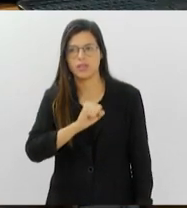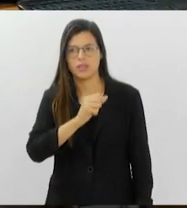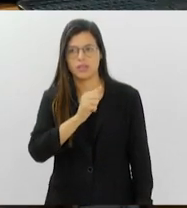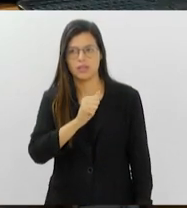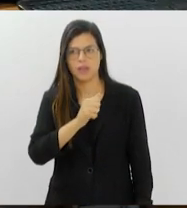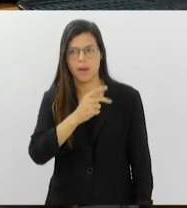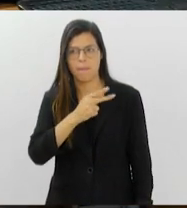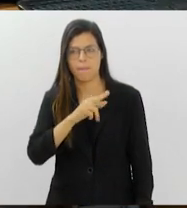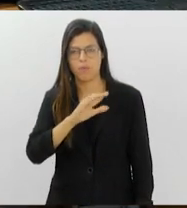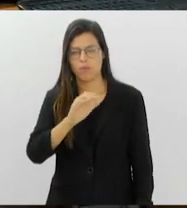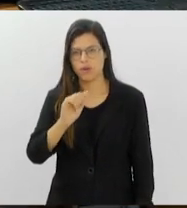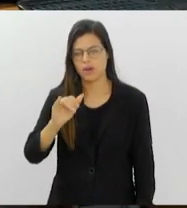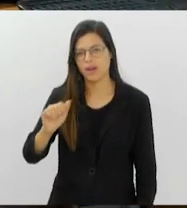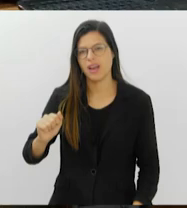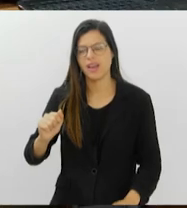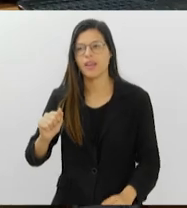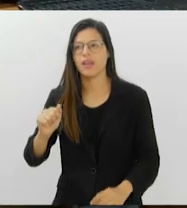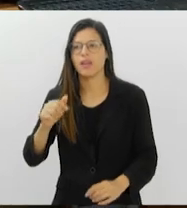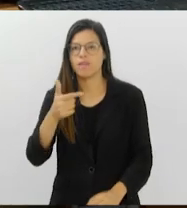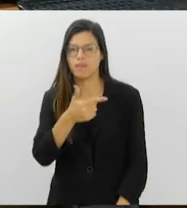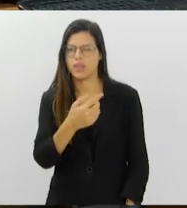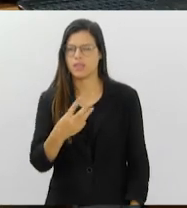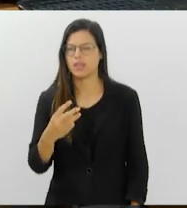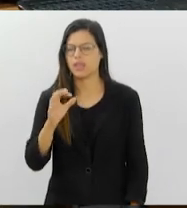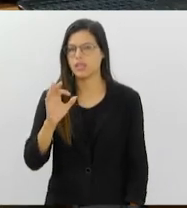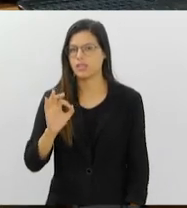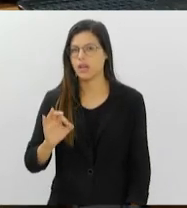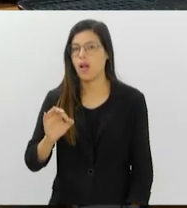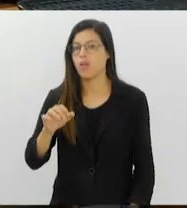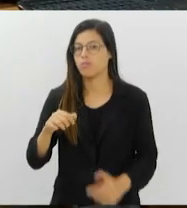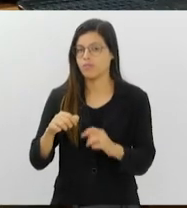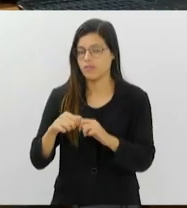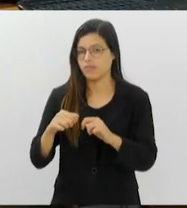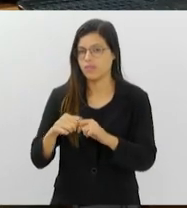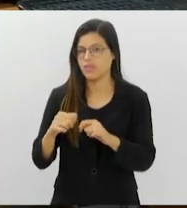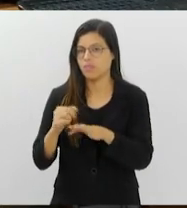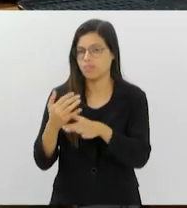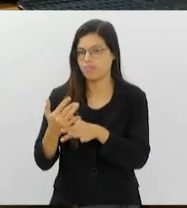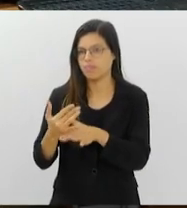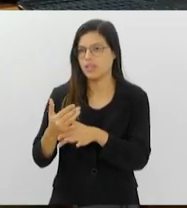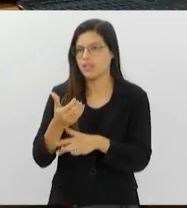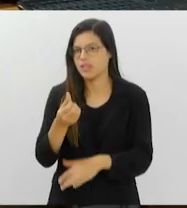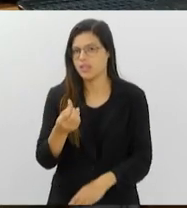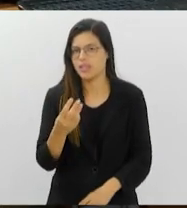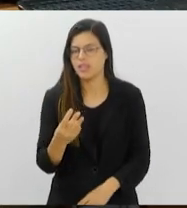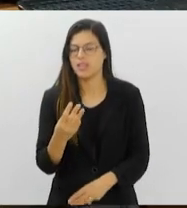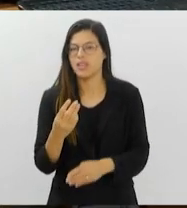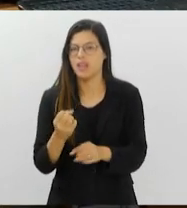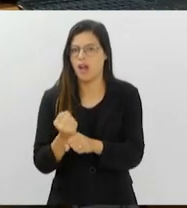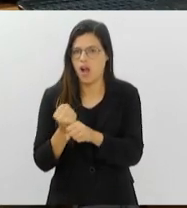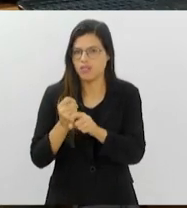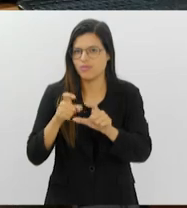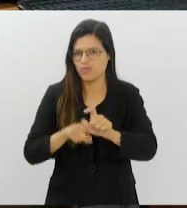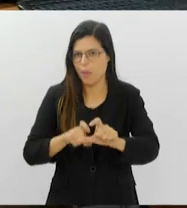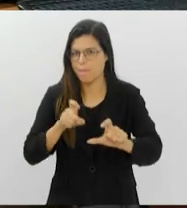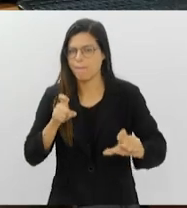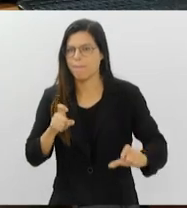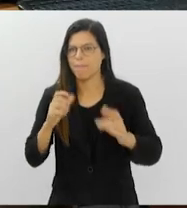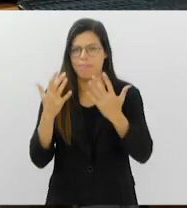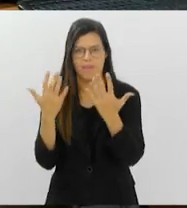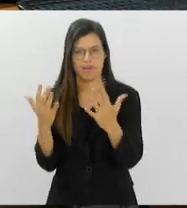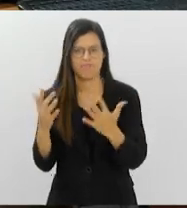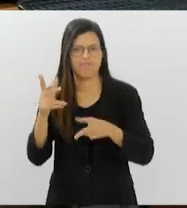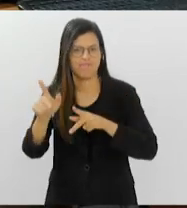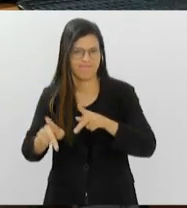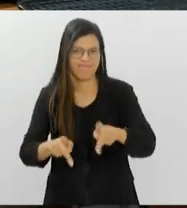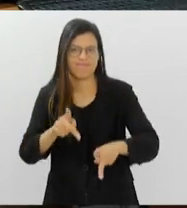mais ou menos nublado, 23 graus, Sapucaia, que está completando 63 anos de emancipação. Parabéns aos moradores de